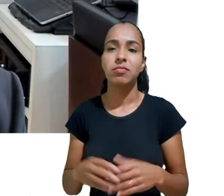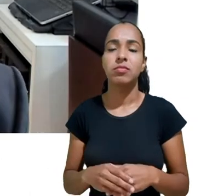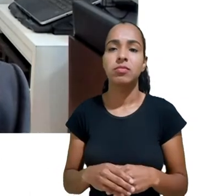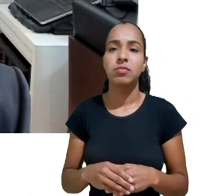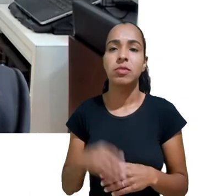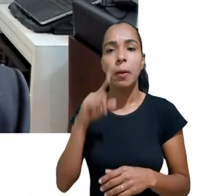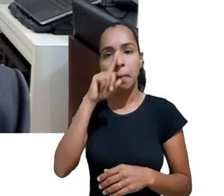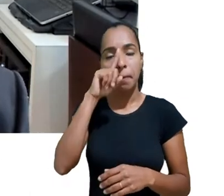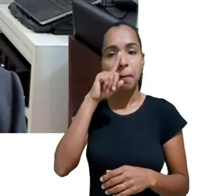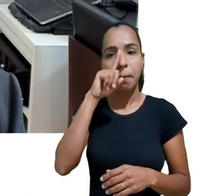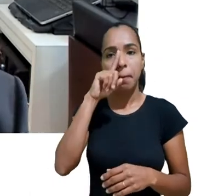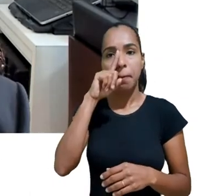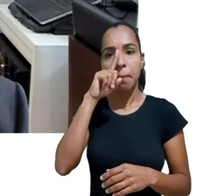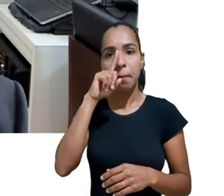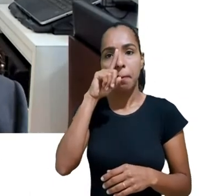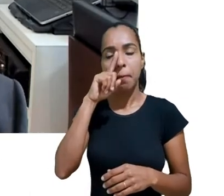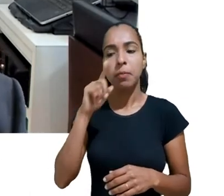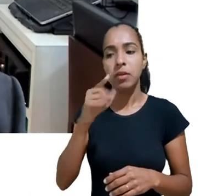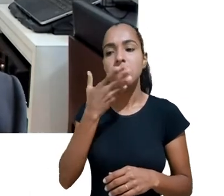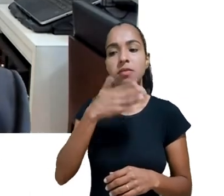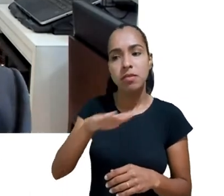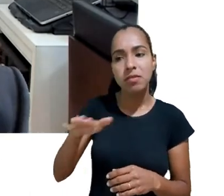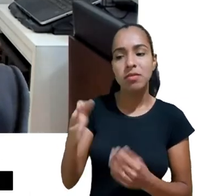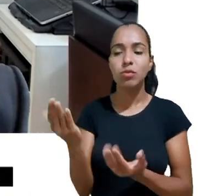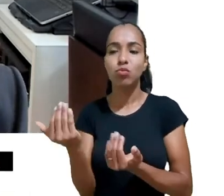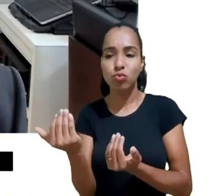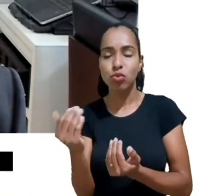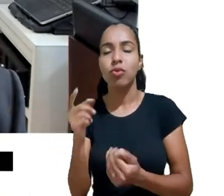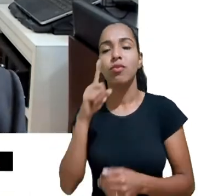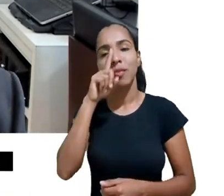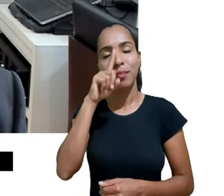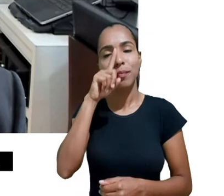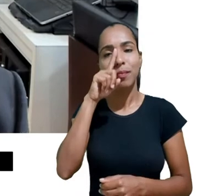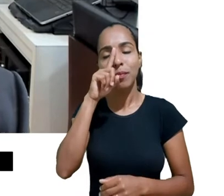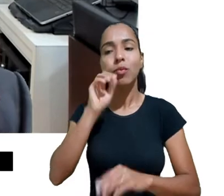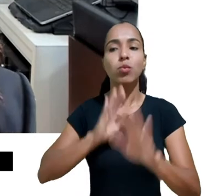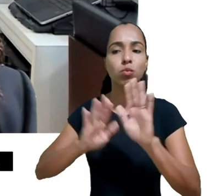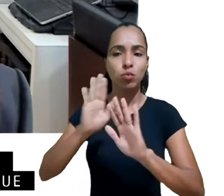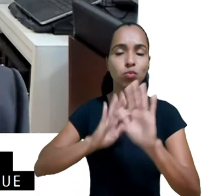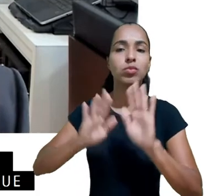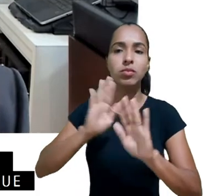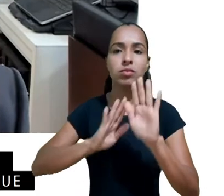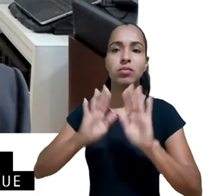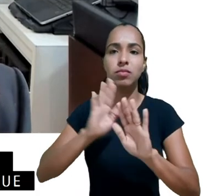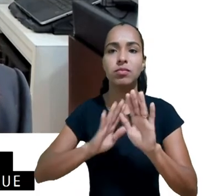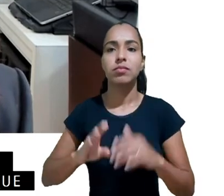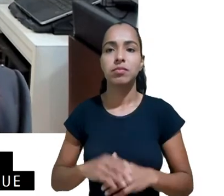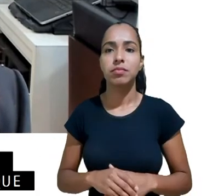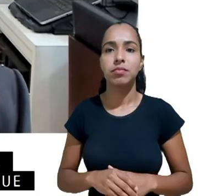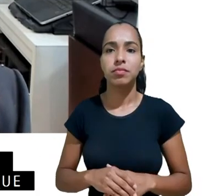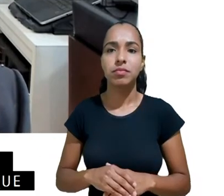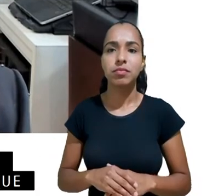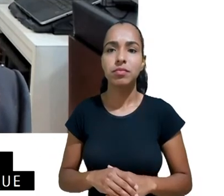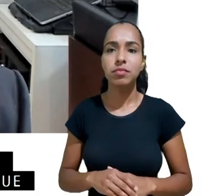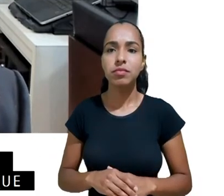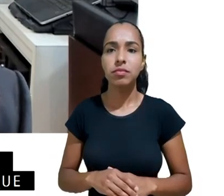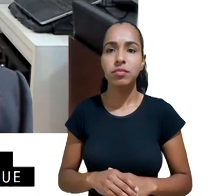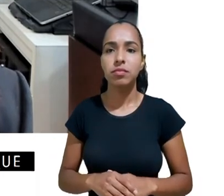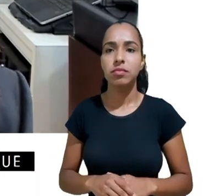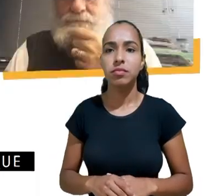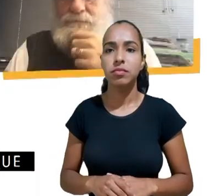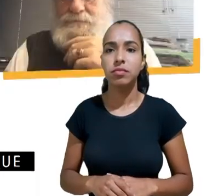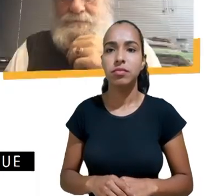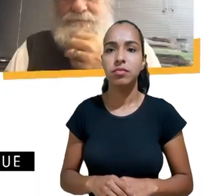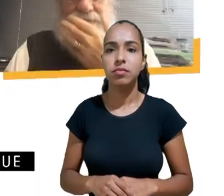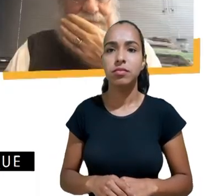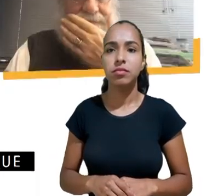crianças e adolescentes que são um público inclusive vulnerável diante desse cenário então muito